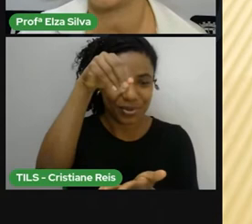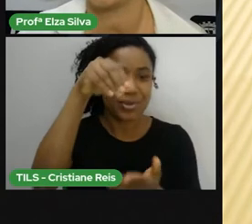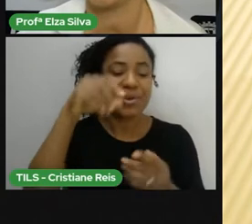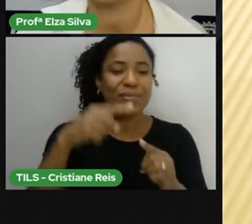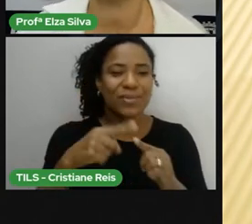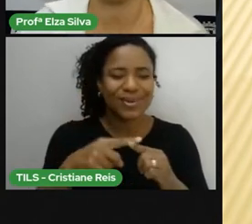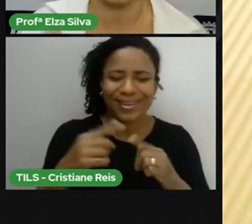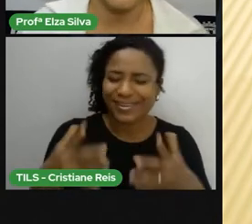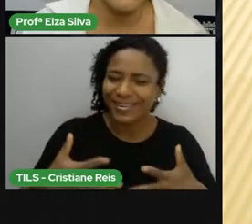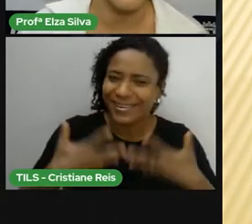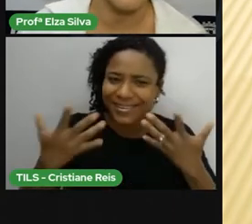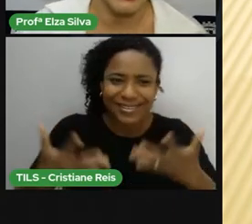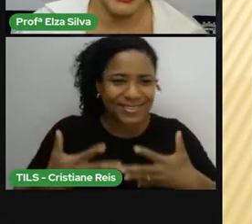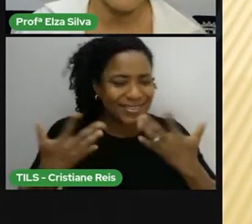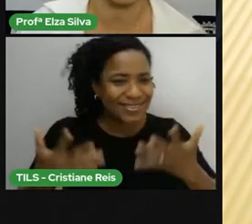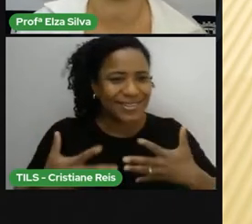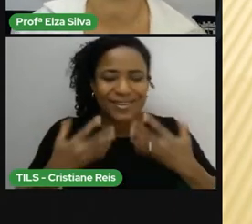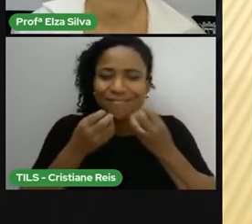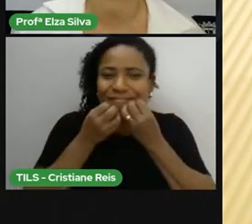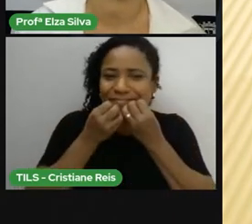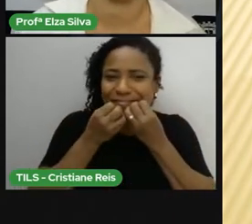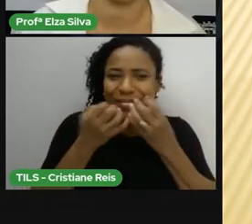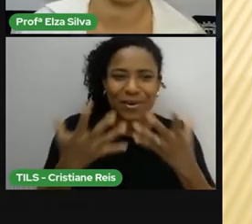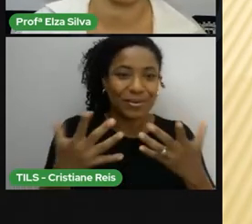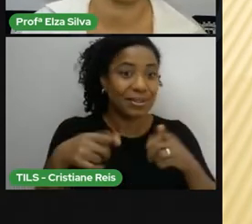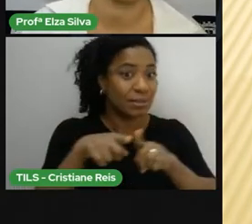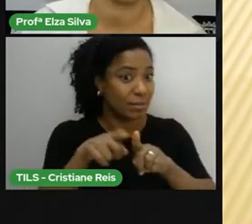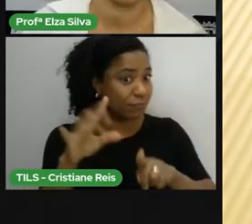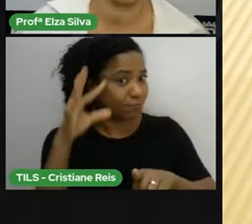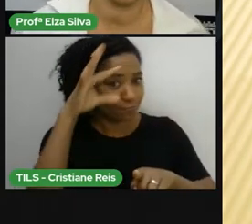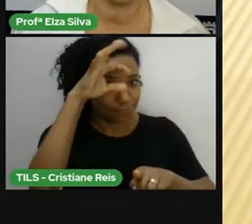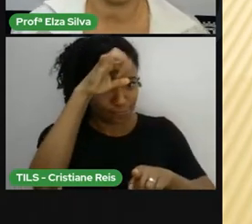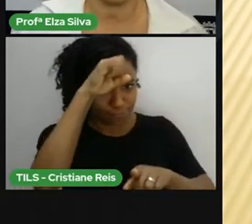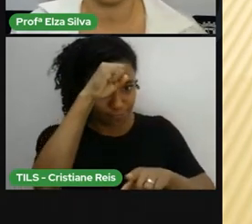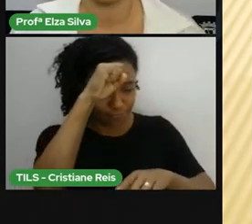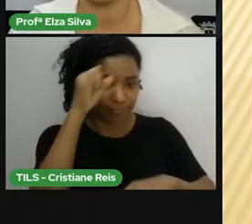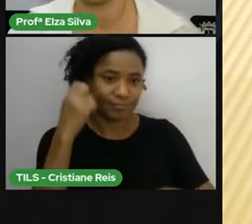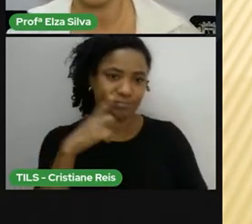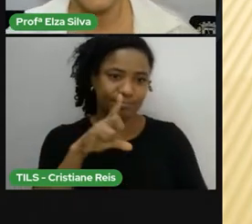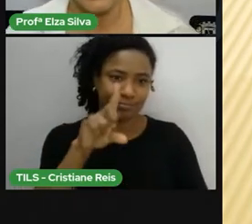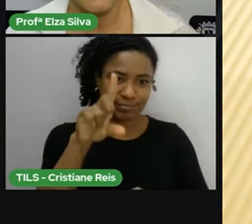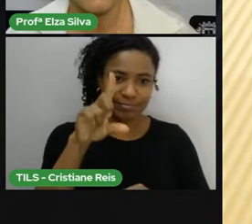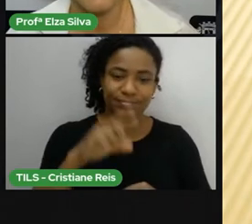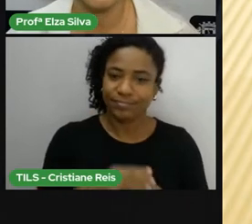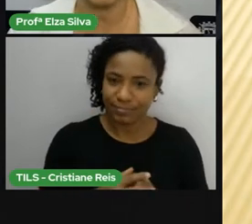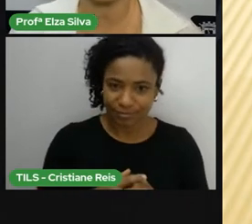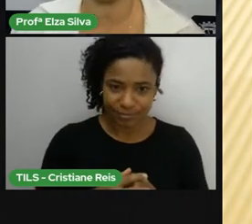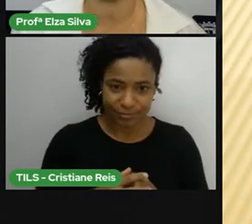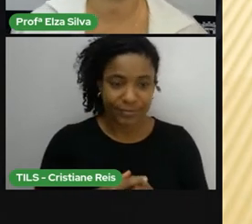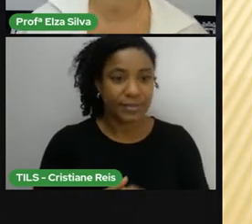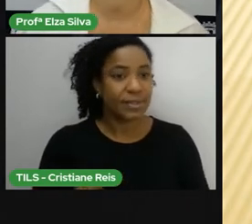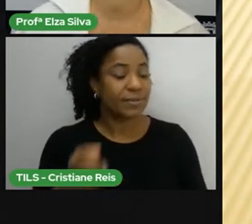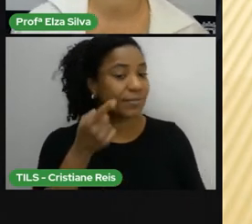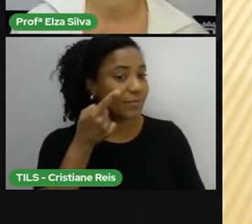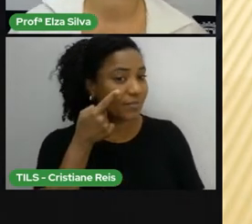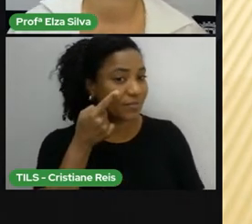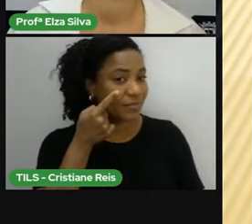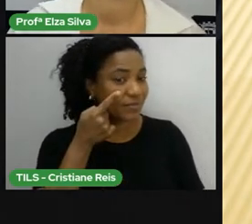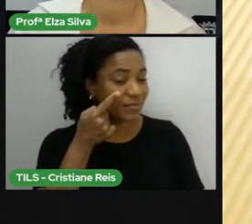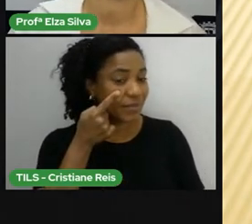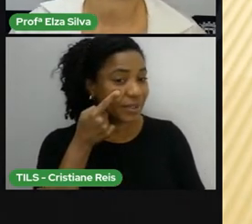divertir Você também Aprende muito Em primeiro lugar Nós iremos